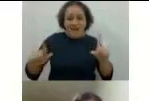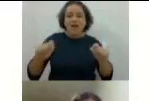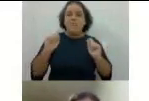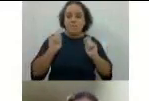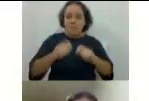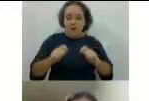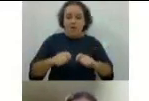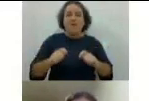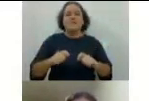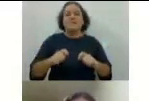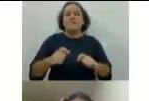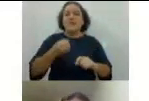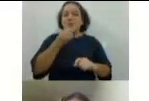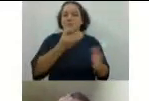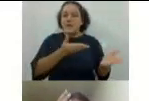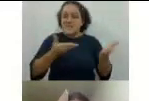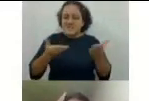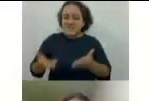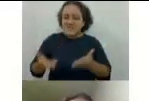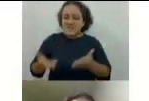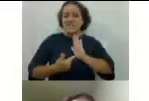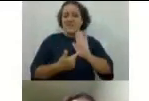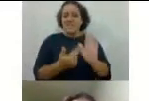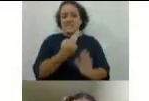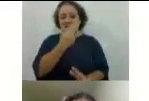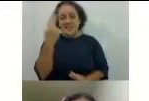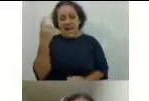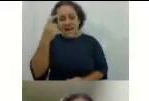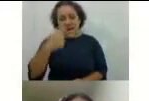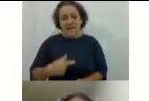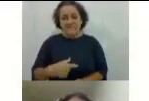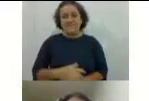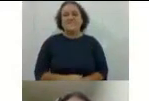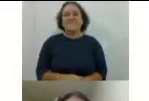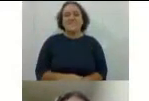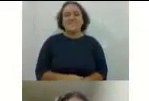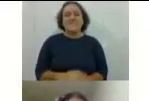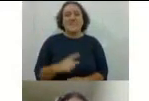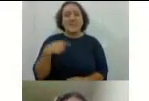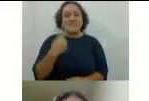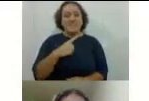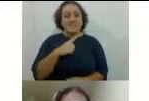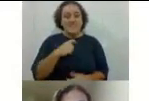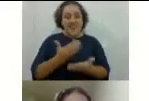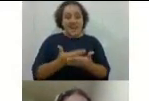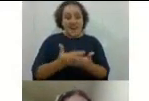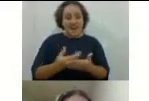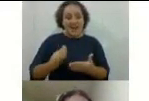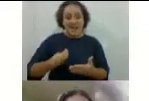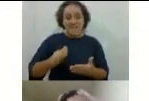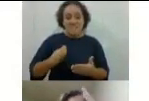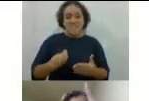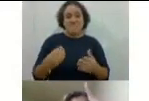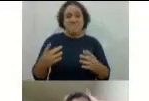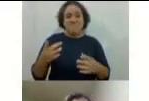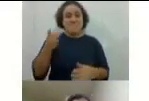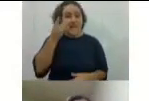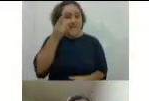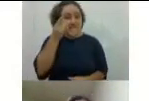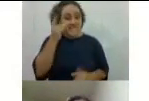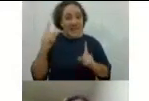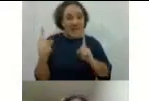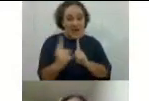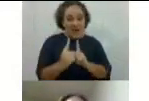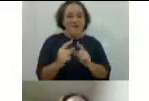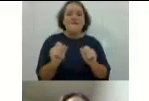dar as boas-vindas, se apresentar, tá bom? A gente, quando tem aula presencial, pessoal, a gente faz